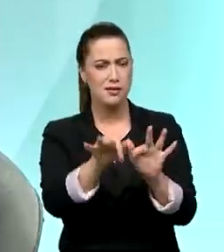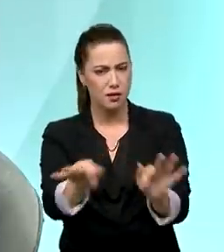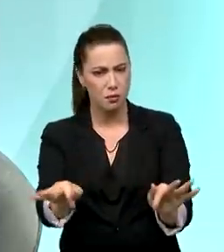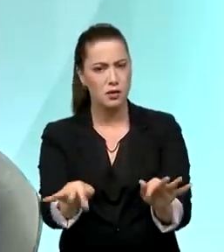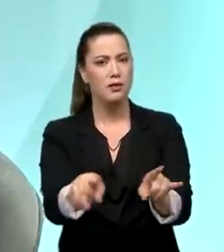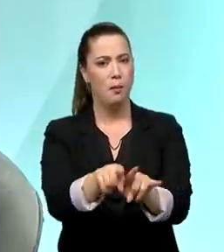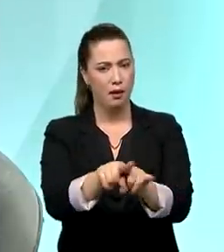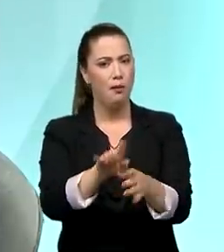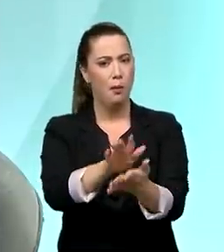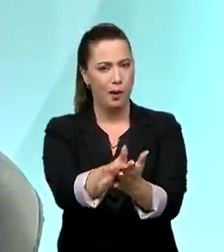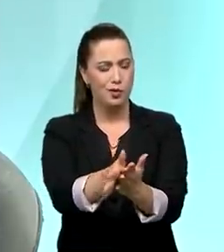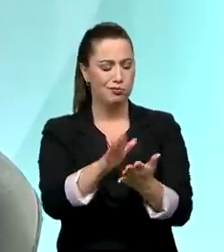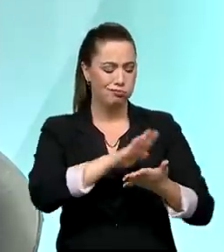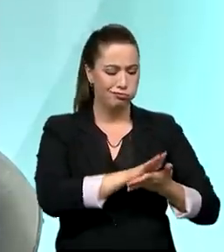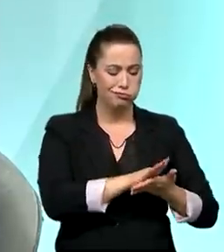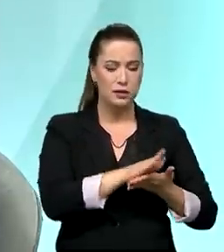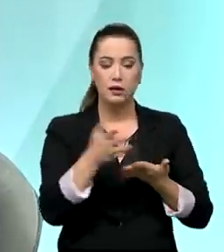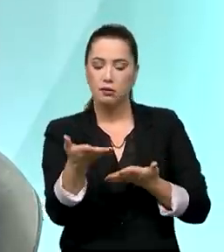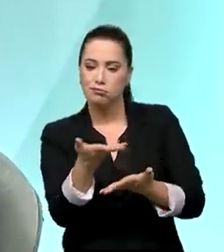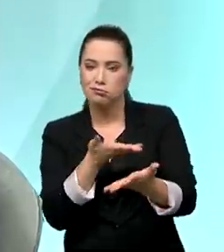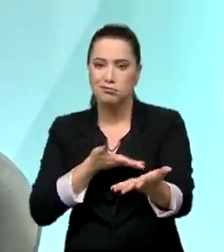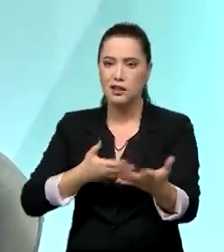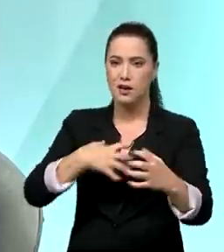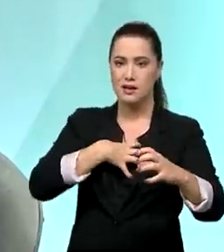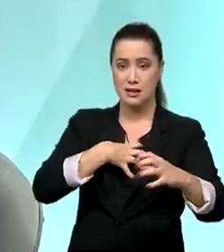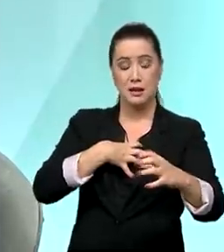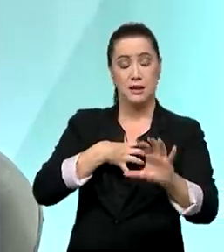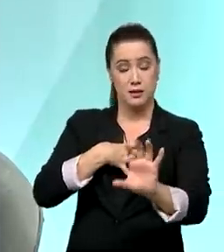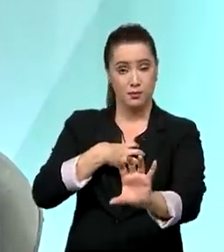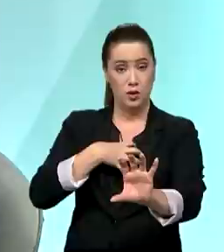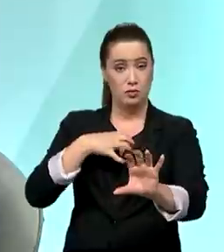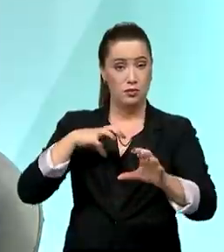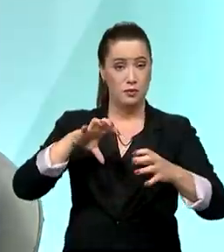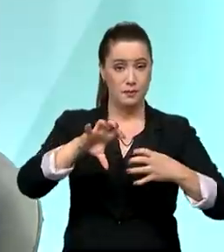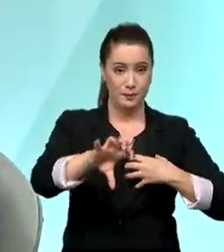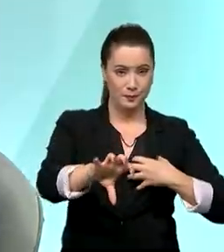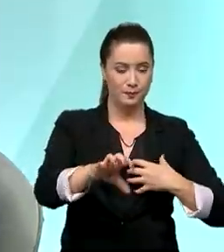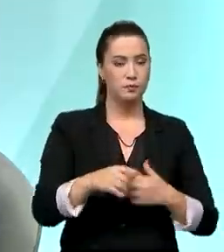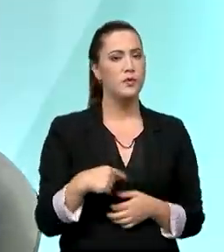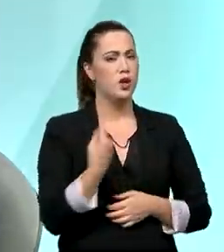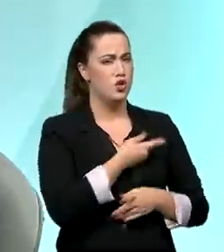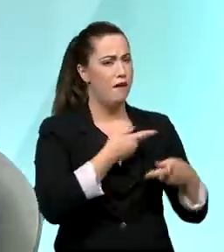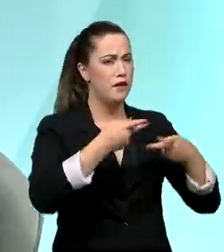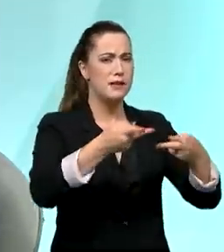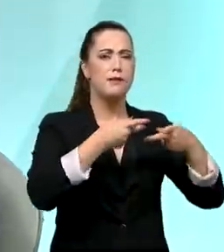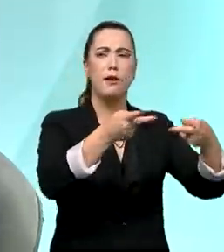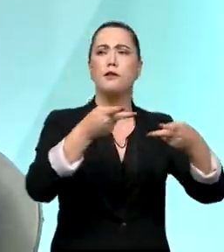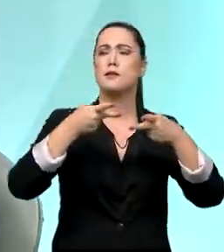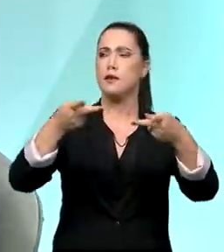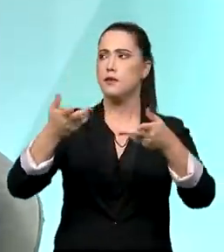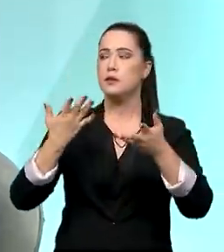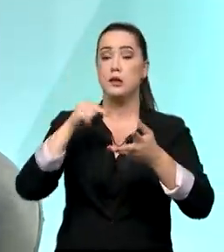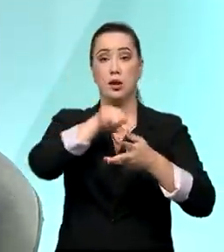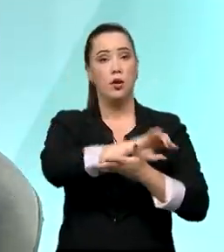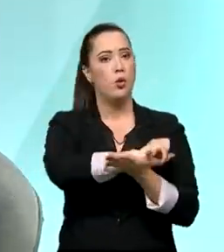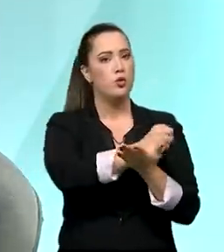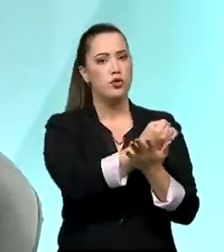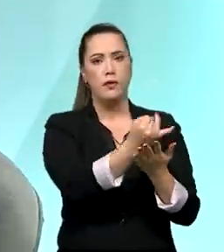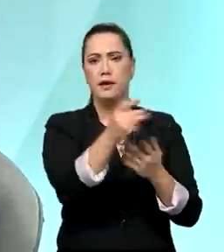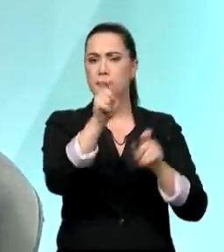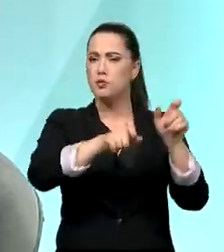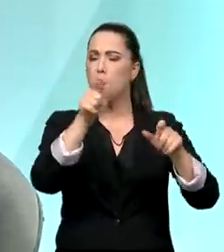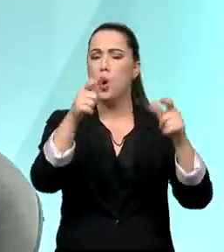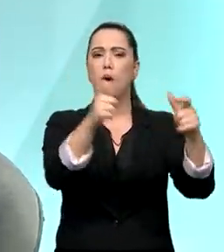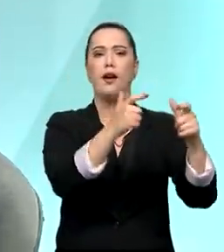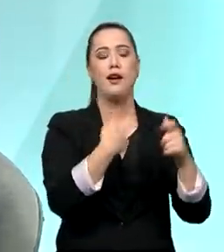agências. E em todas as agências que eu visitei, é muito claro esse olhar da Caixa, dos empregados da